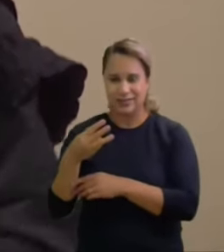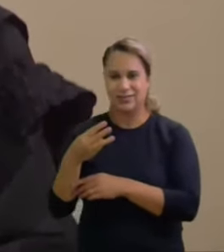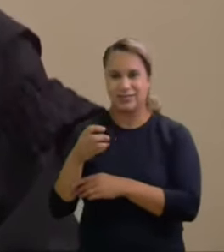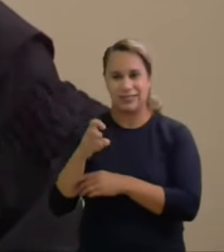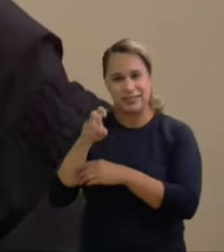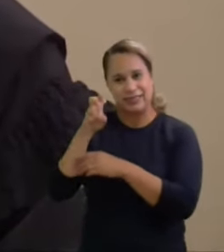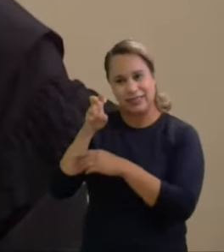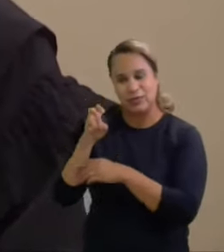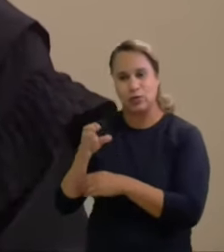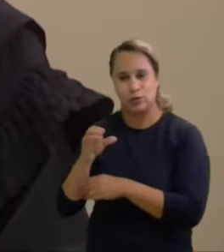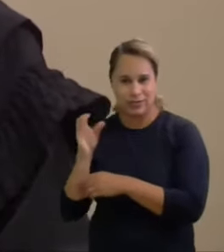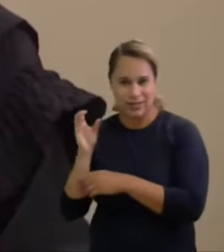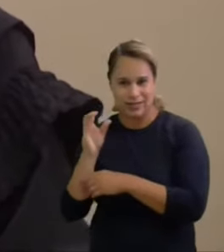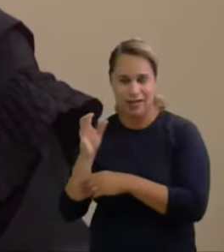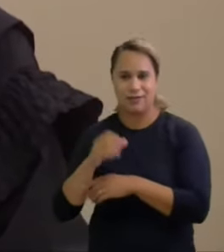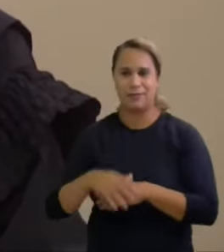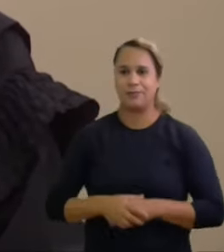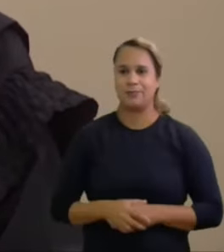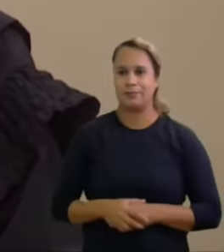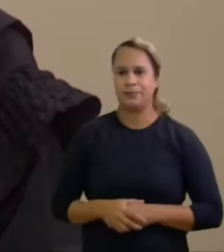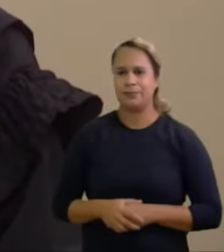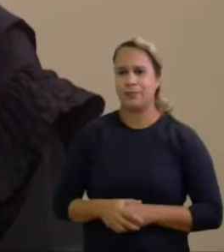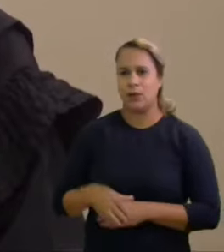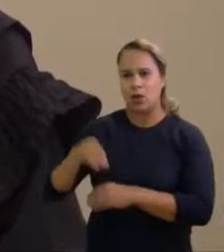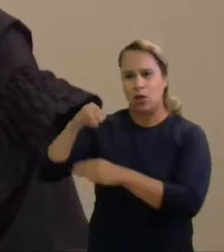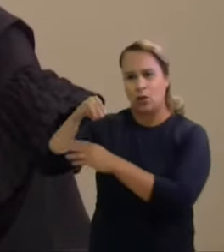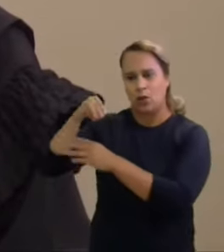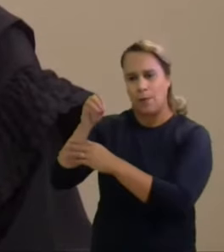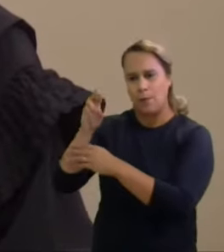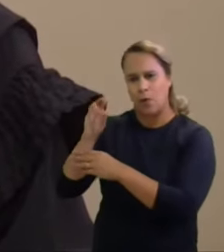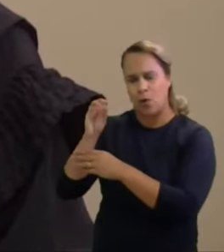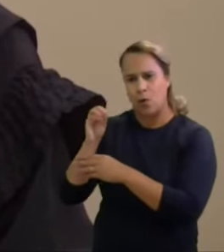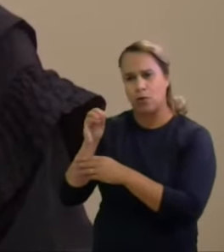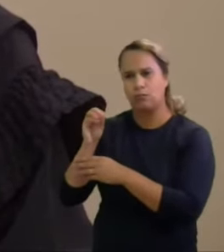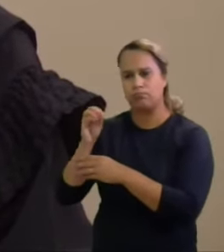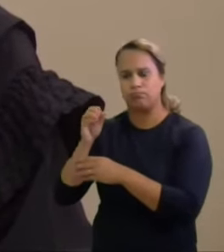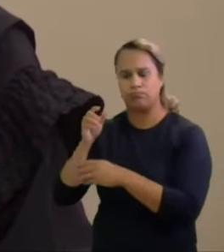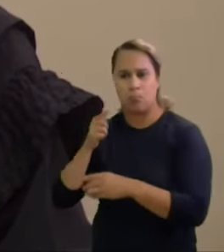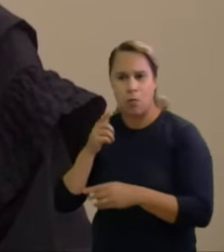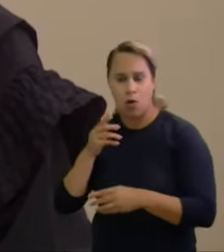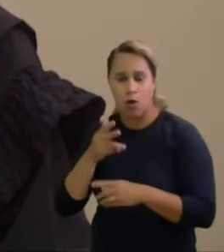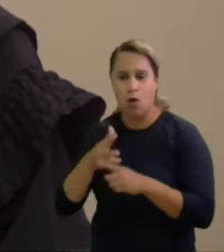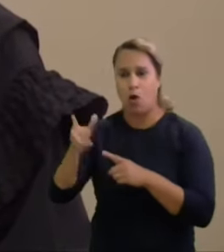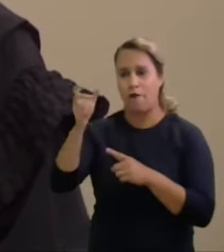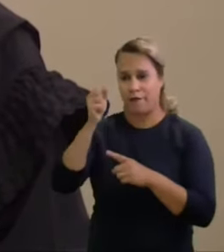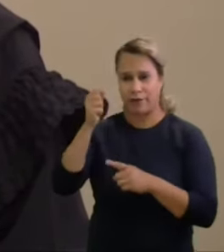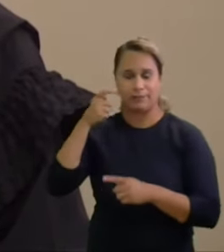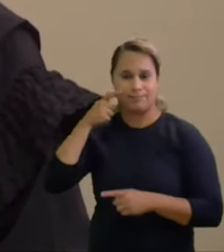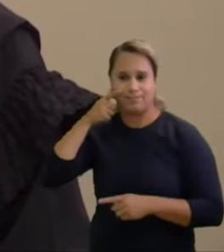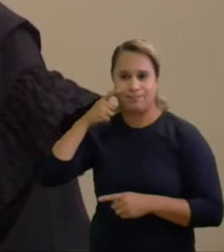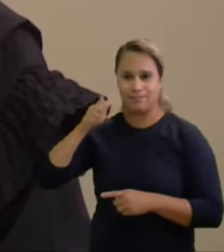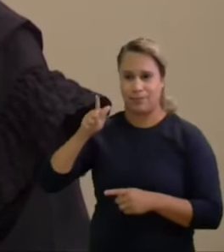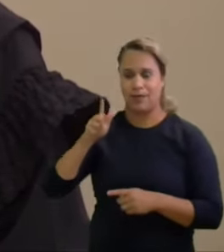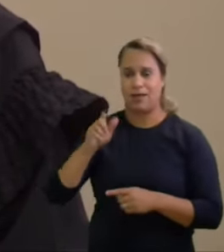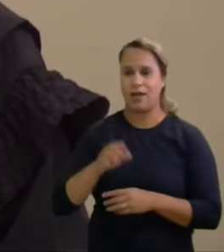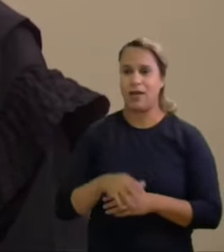Sérgio Moro foi eleito com 1.953